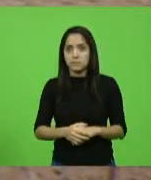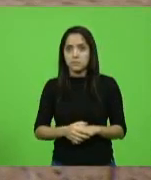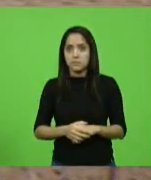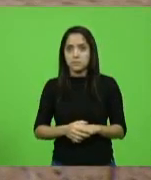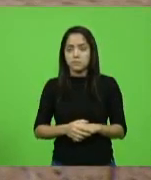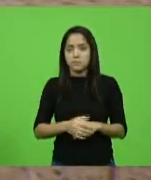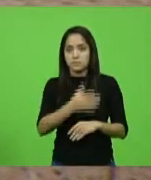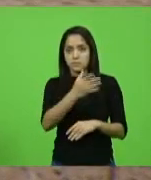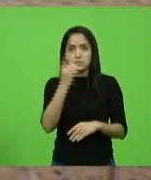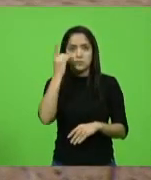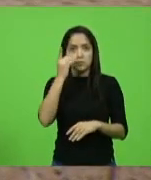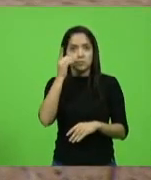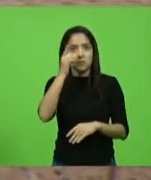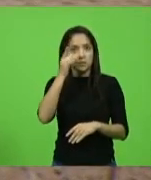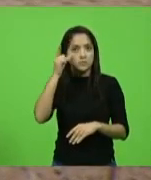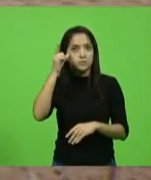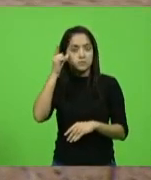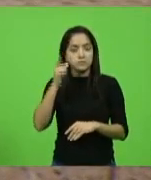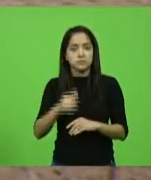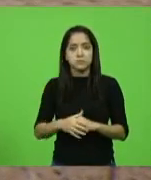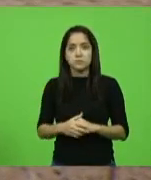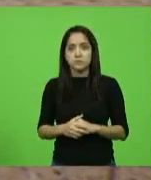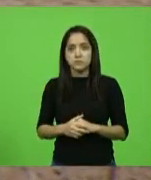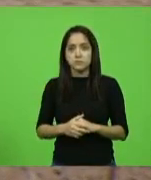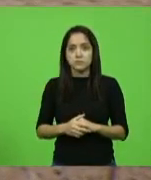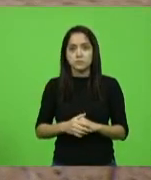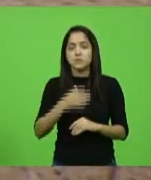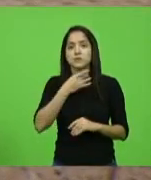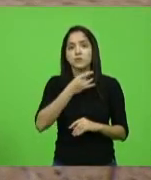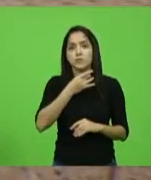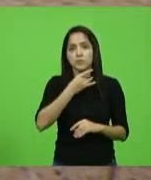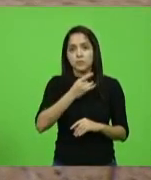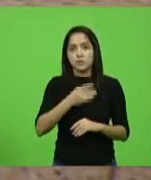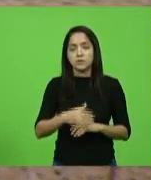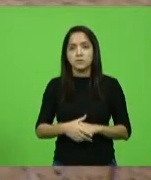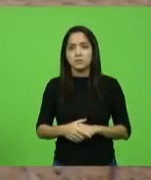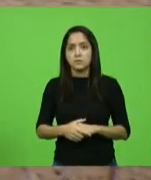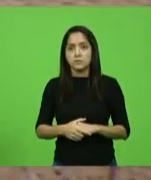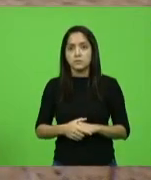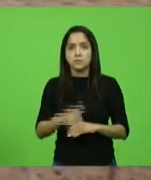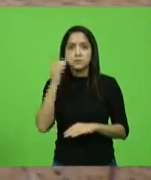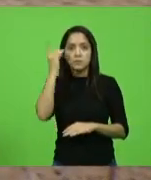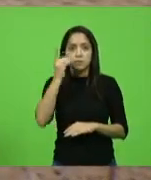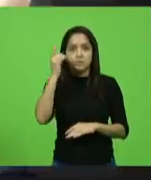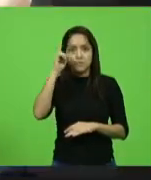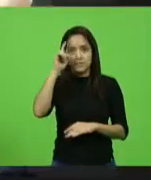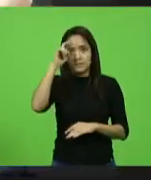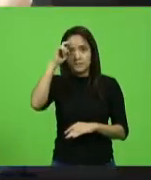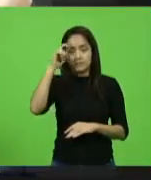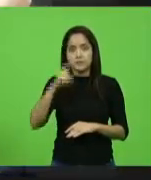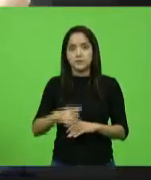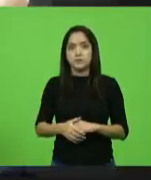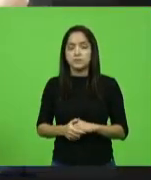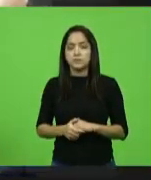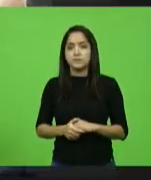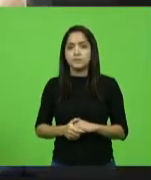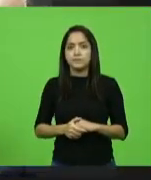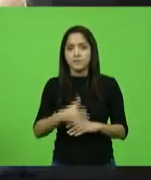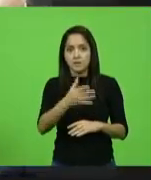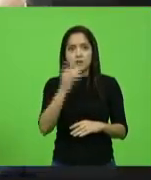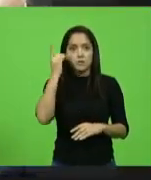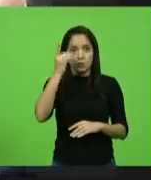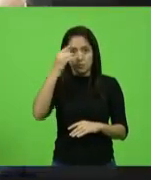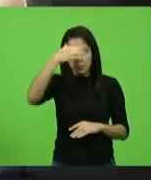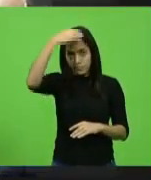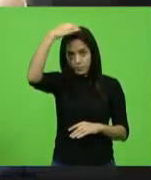Vossa Excelência Laércio Schuster, Valdir Cobalquini e Marcos Vieira. Deputado Coronel